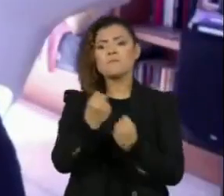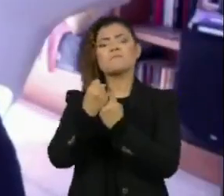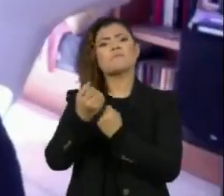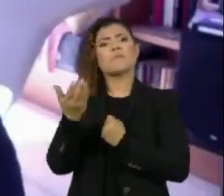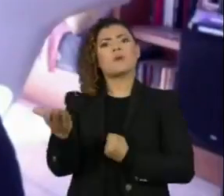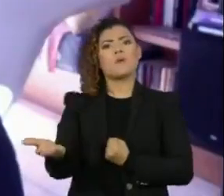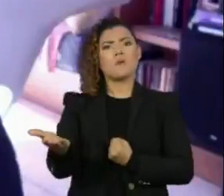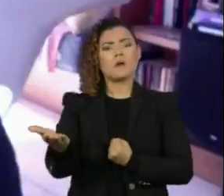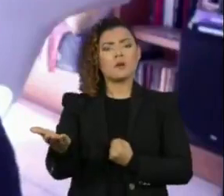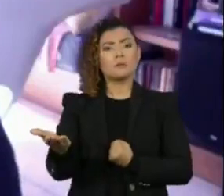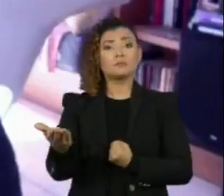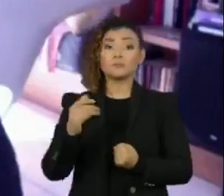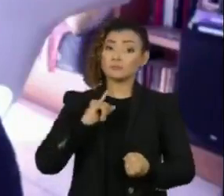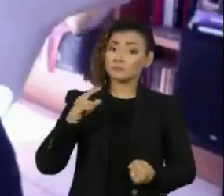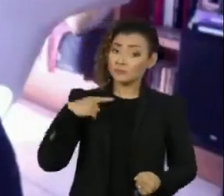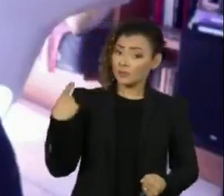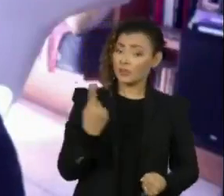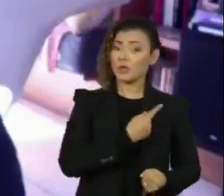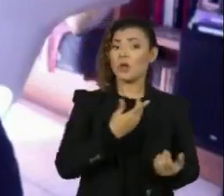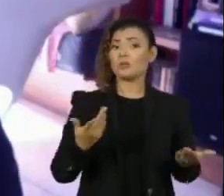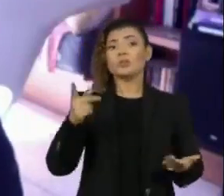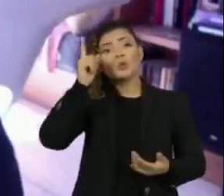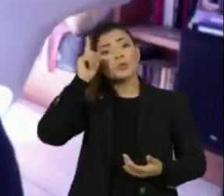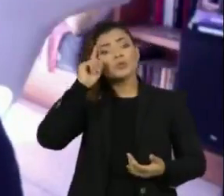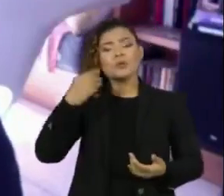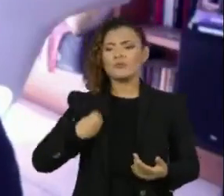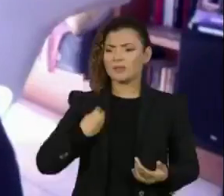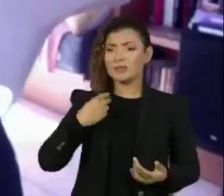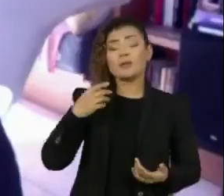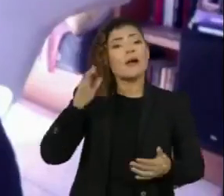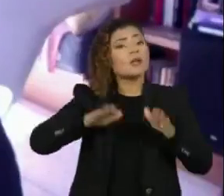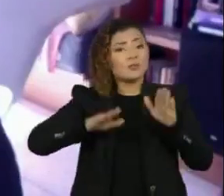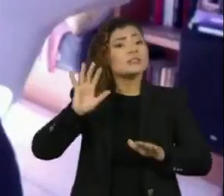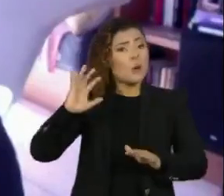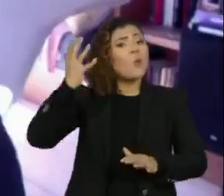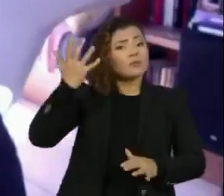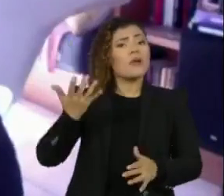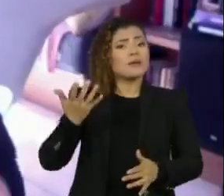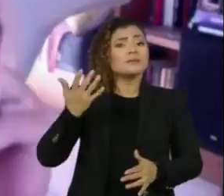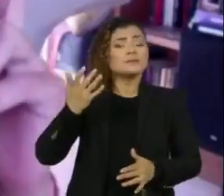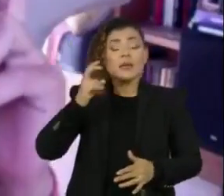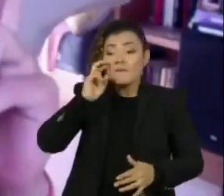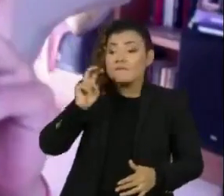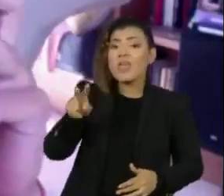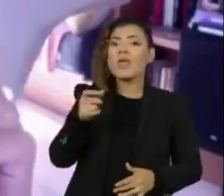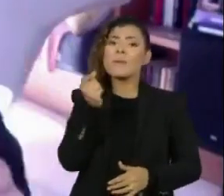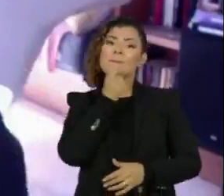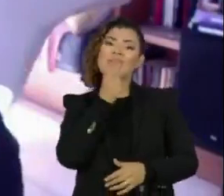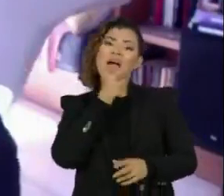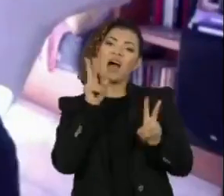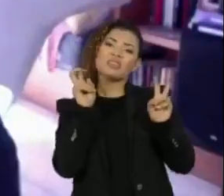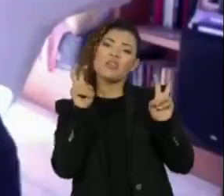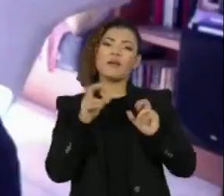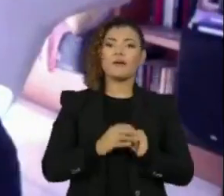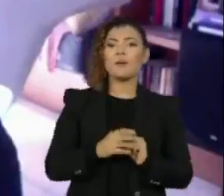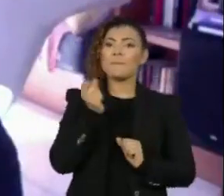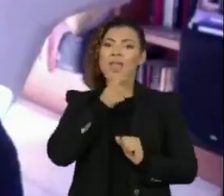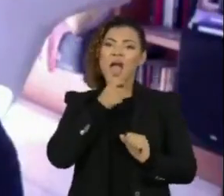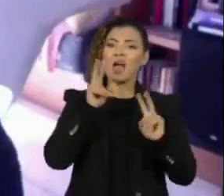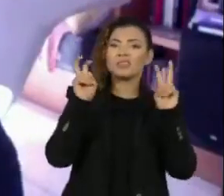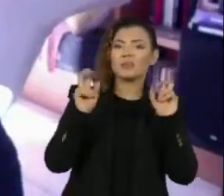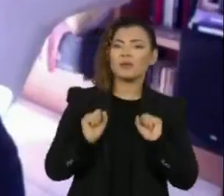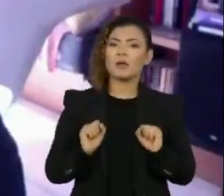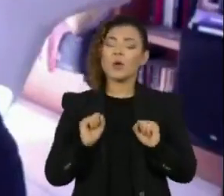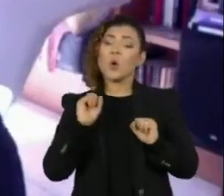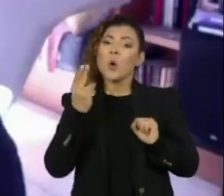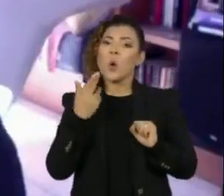Então, quando a gente está numa situação do nosso dia a dia, e é muito comum que aconteça uma piadinha, entre aspas, um tipo